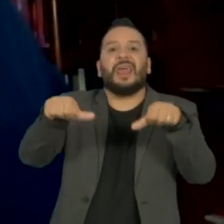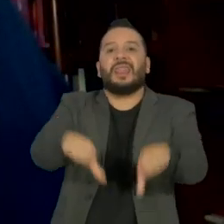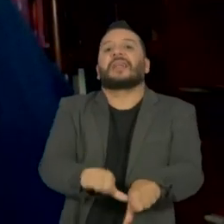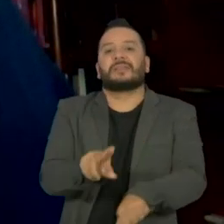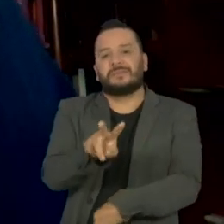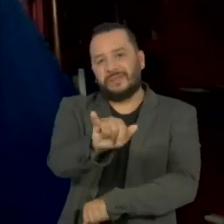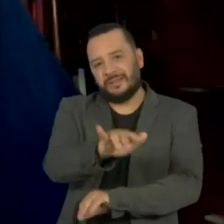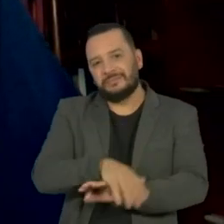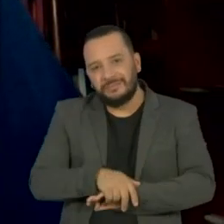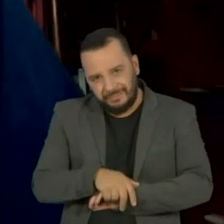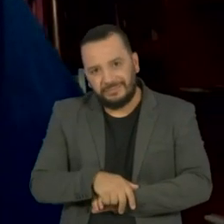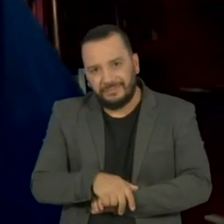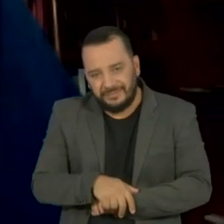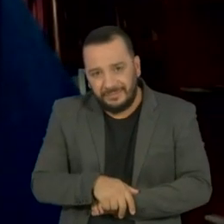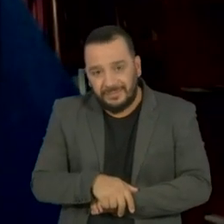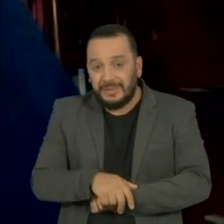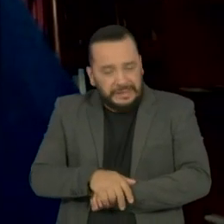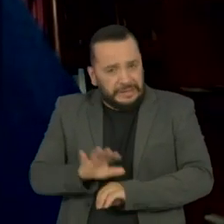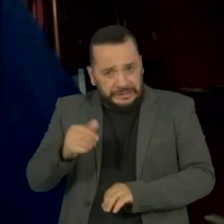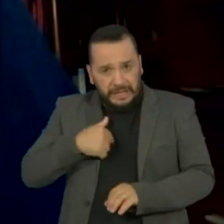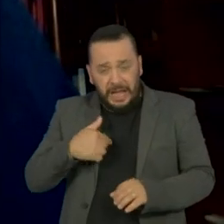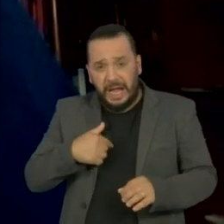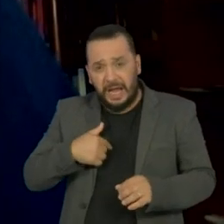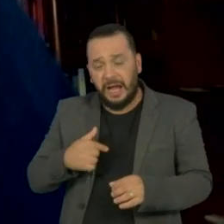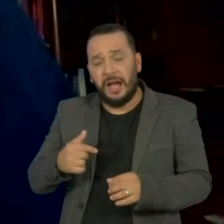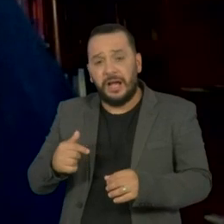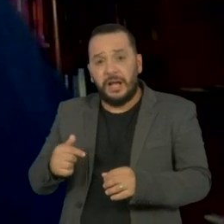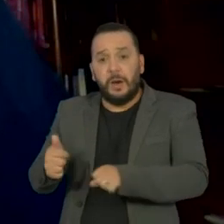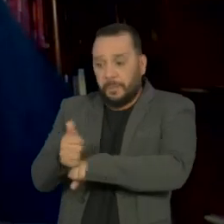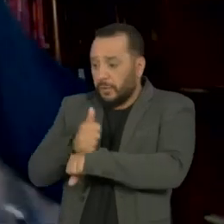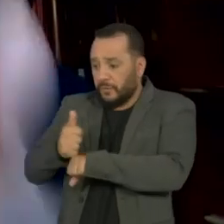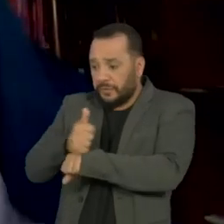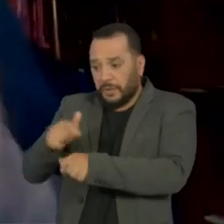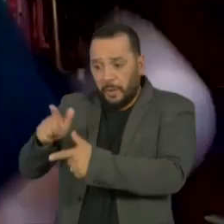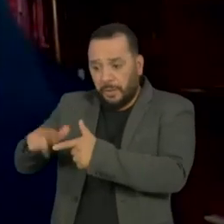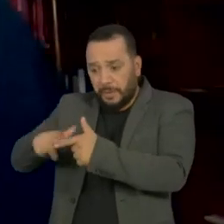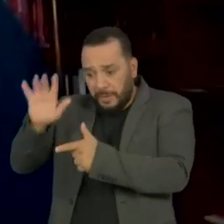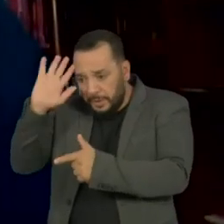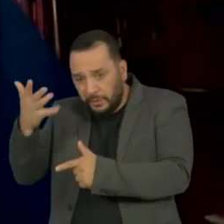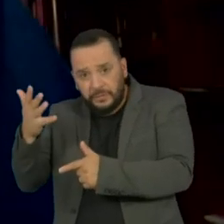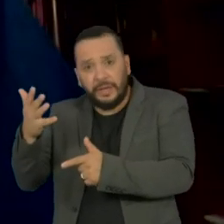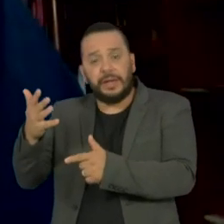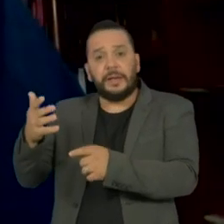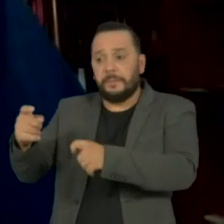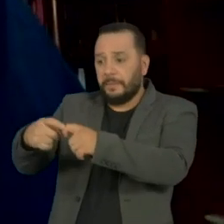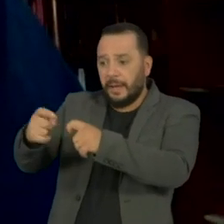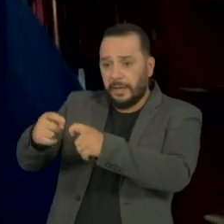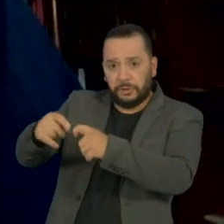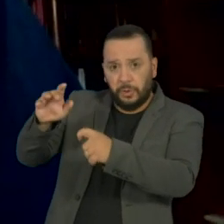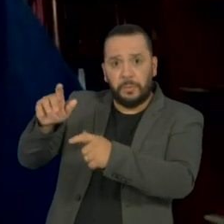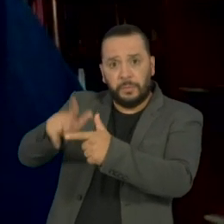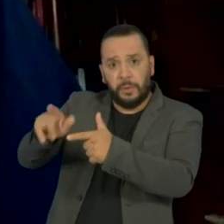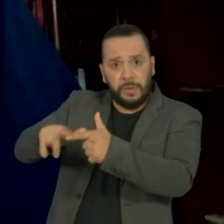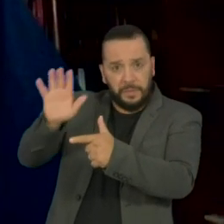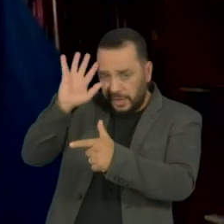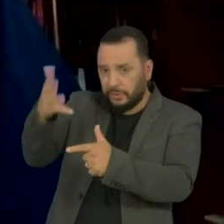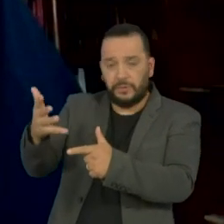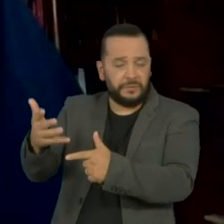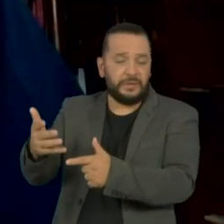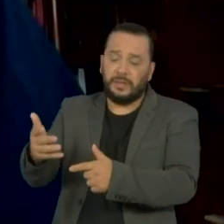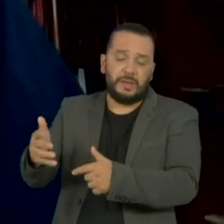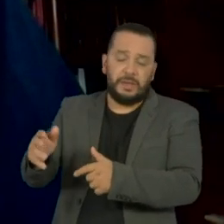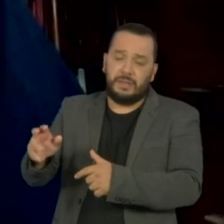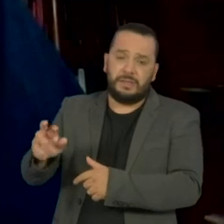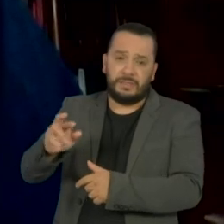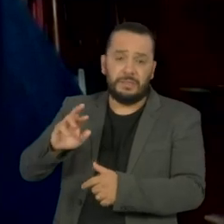pelos técnicos, pelos profissionais, por aqueles que se dedicaram a uma forma específica sobre a